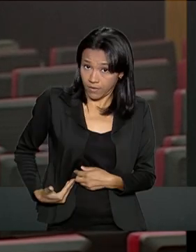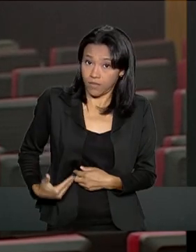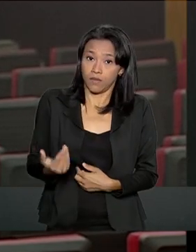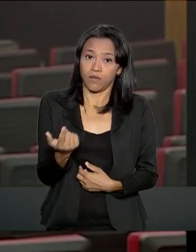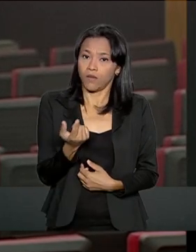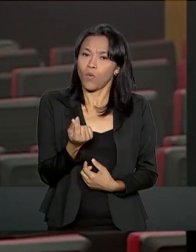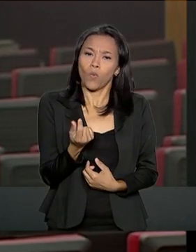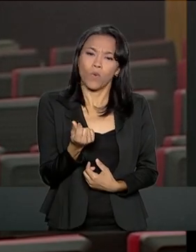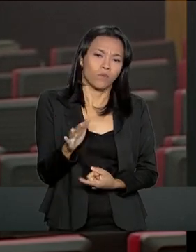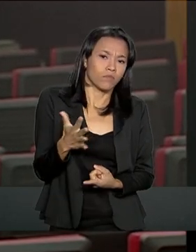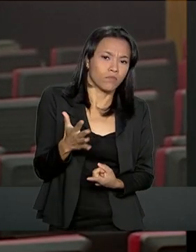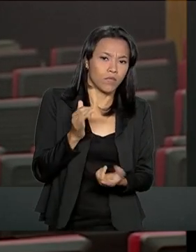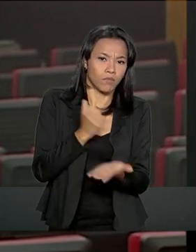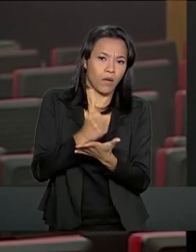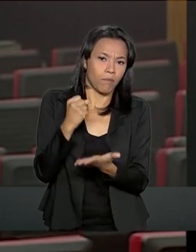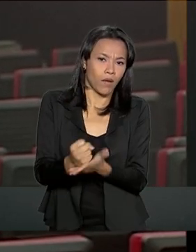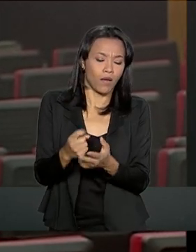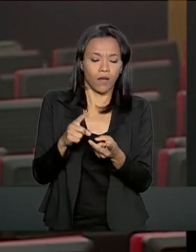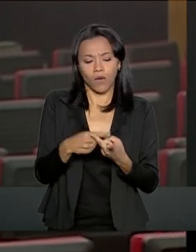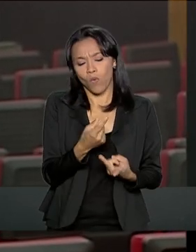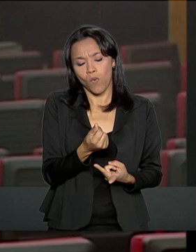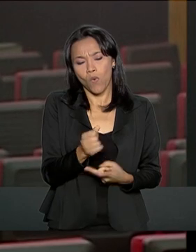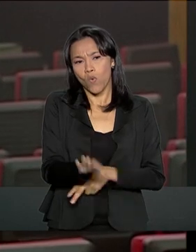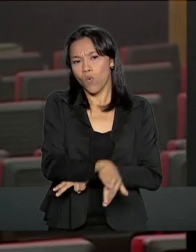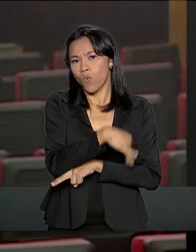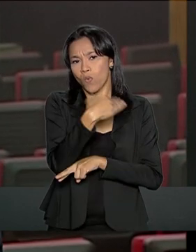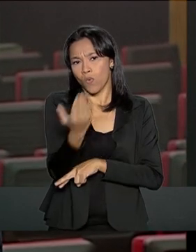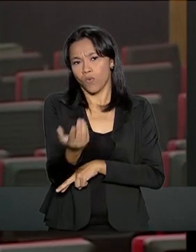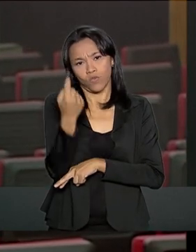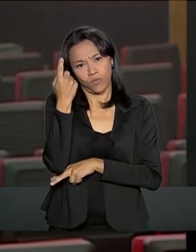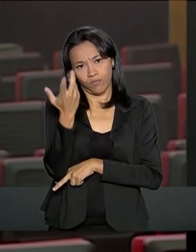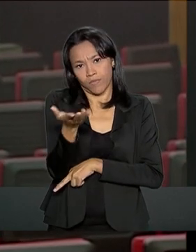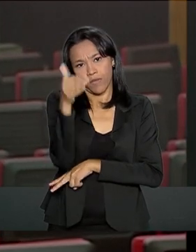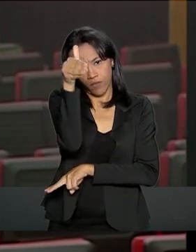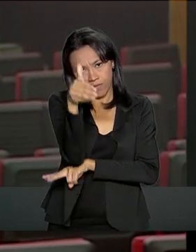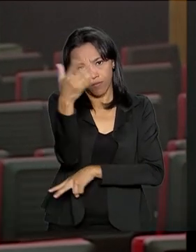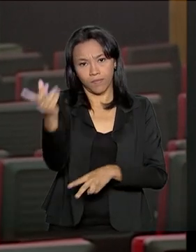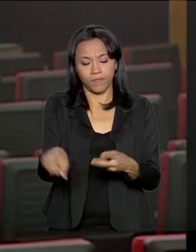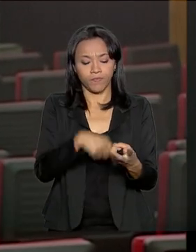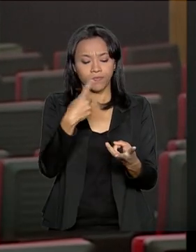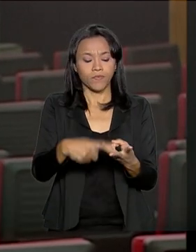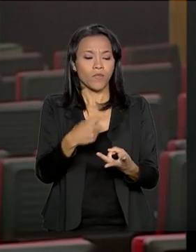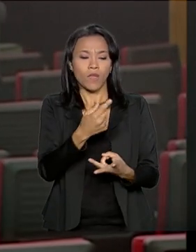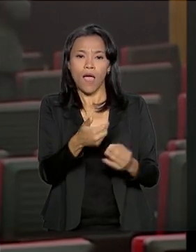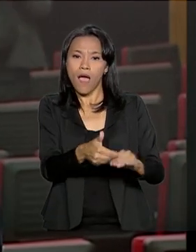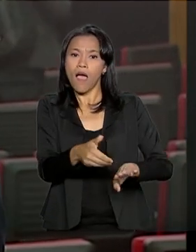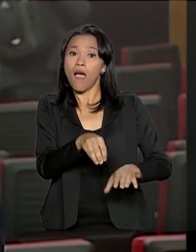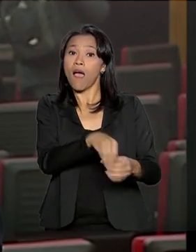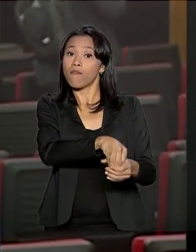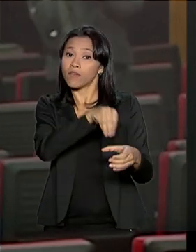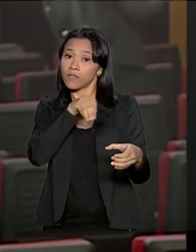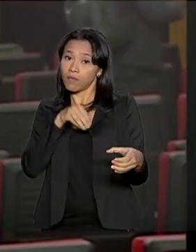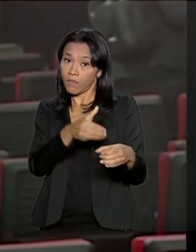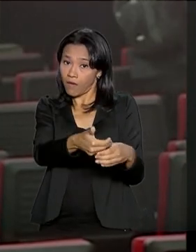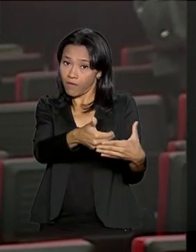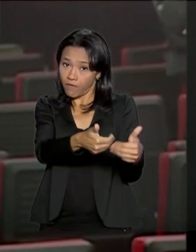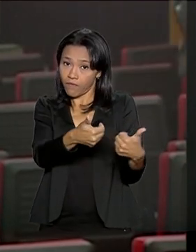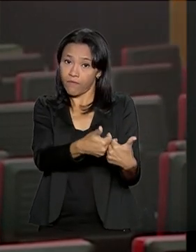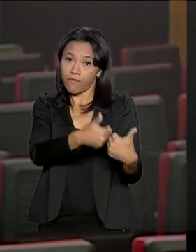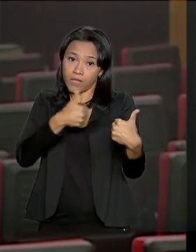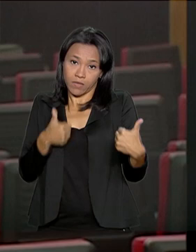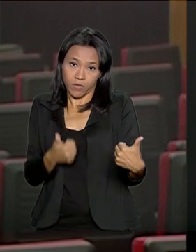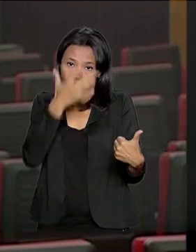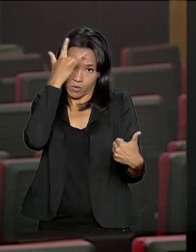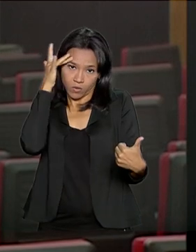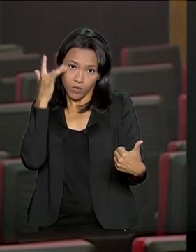gasta em passagens, em diárias, qual é o tempo médio de afastamento dos servidores, se essas reuniões são de fato necessárias, se essas